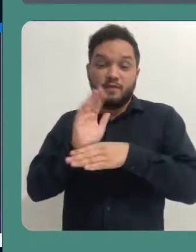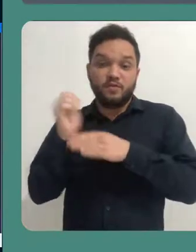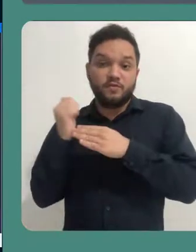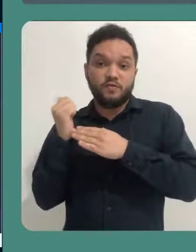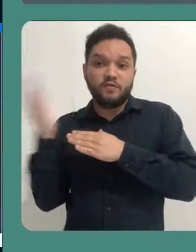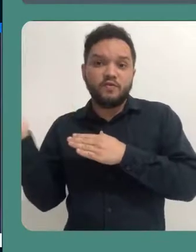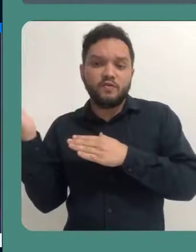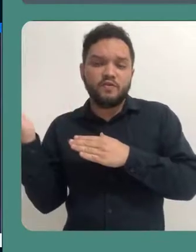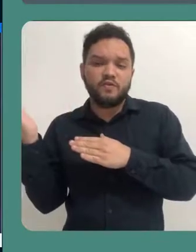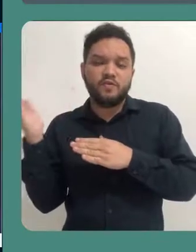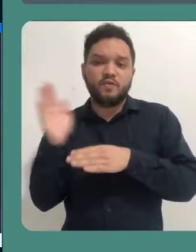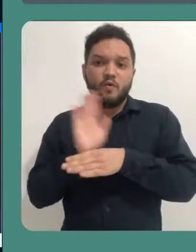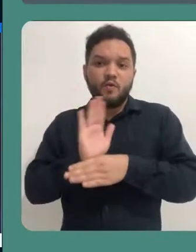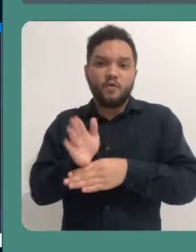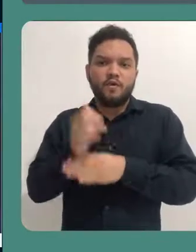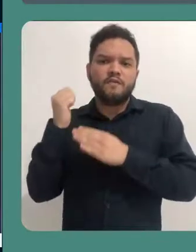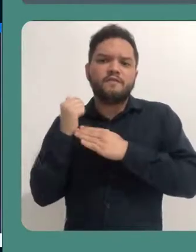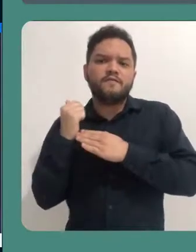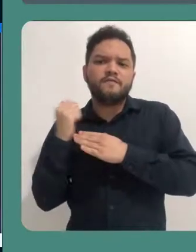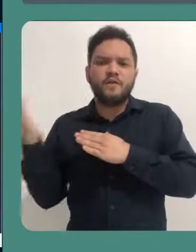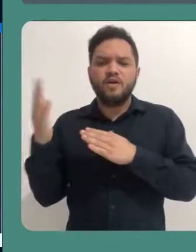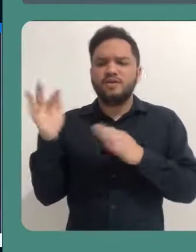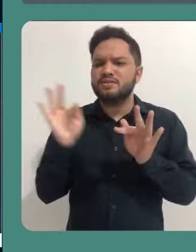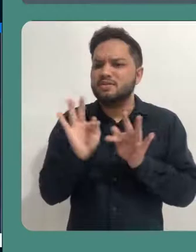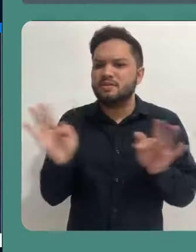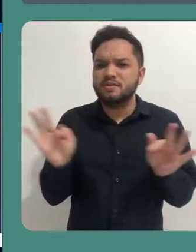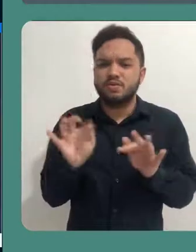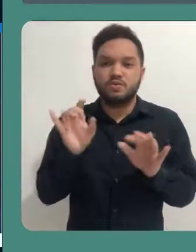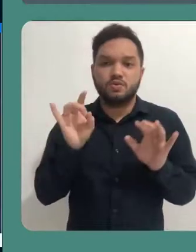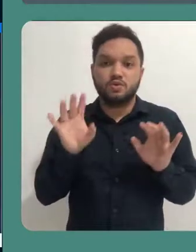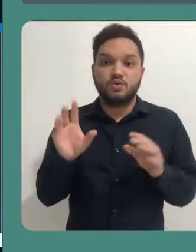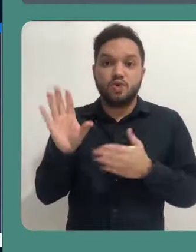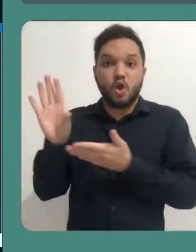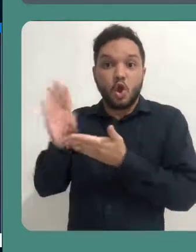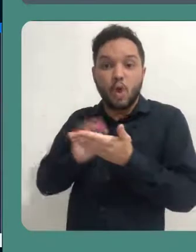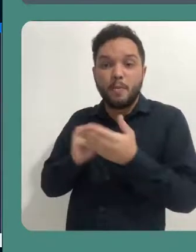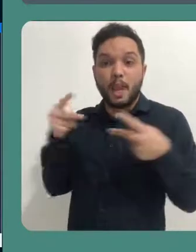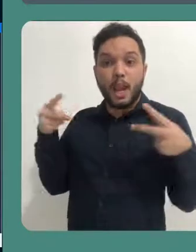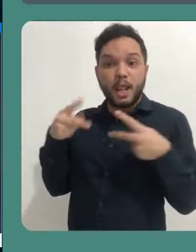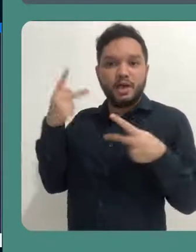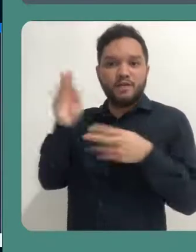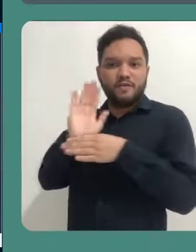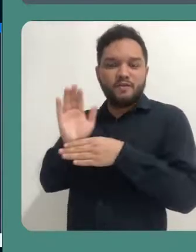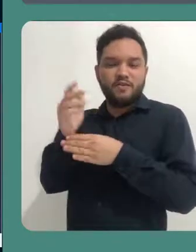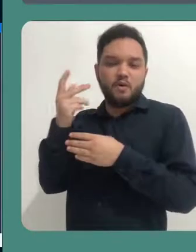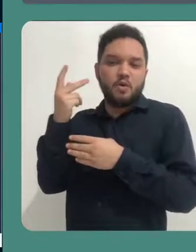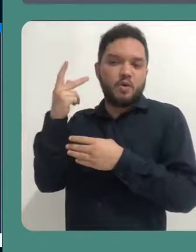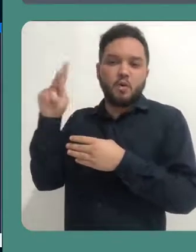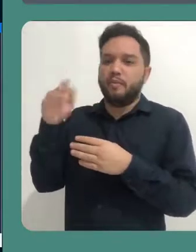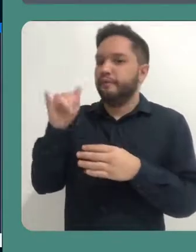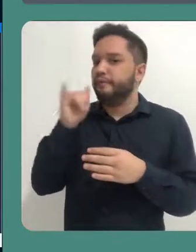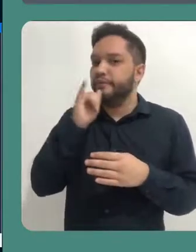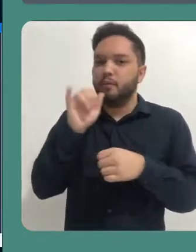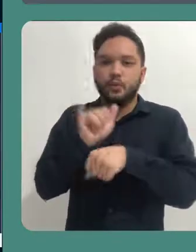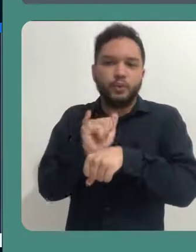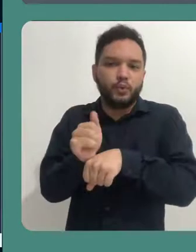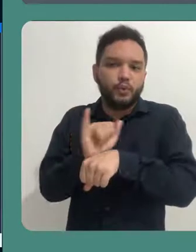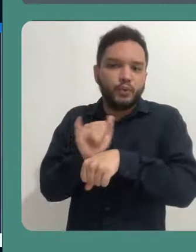Compartilhamento de um vídeo externo. O compartilhamento de um vídeo externo é muito simples. Você apenas copia o endereço